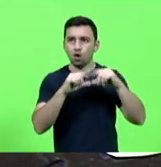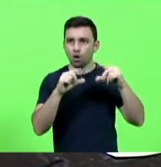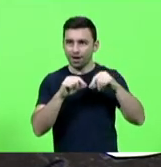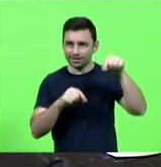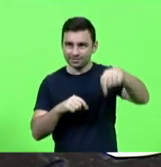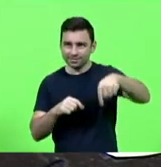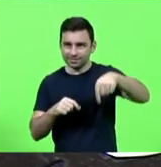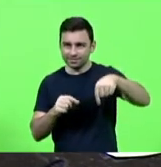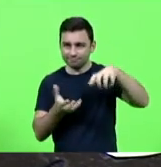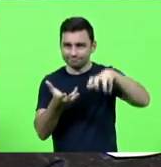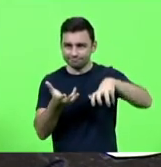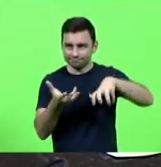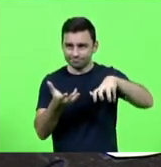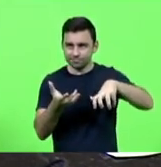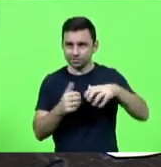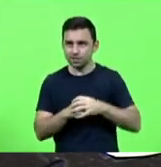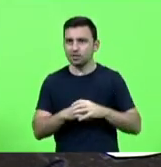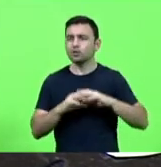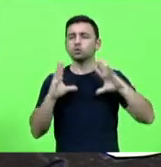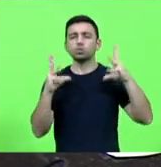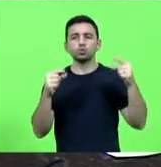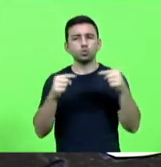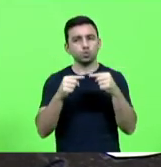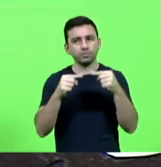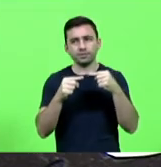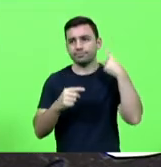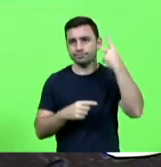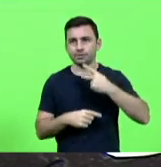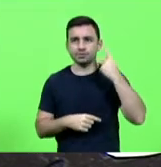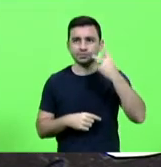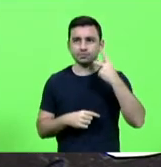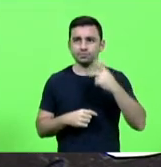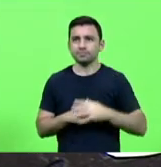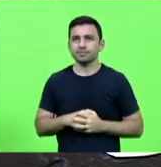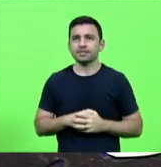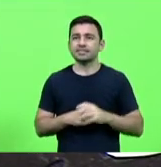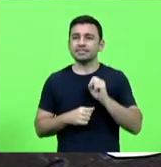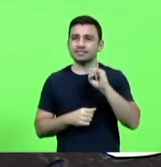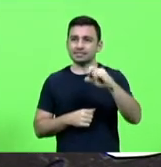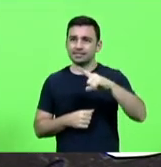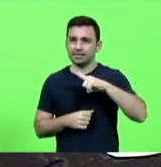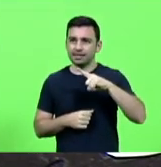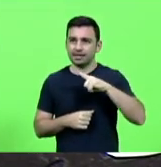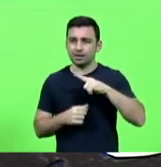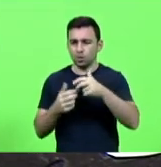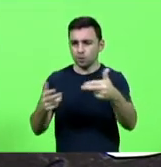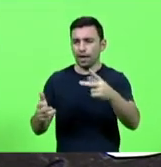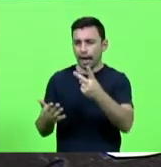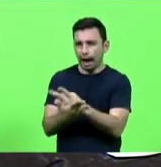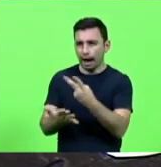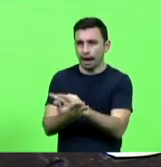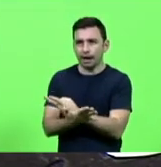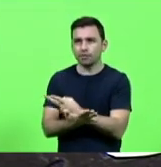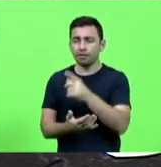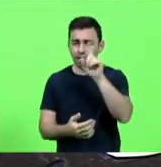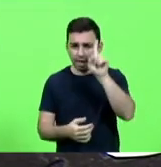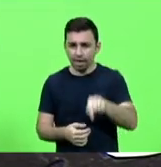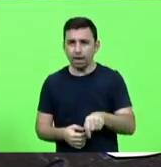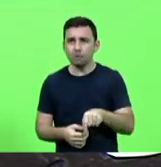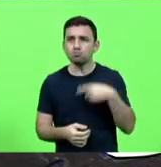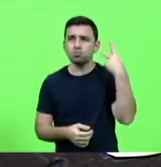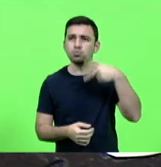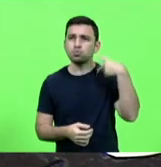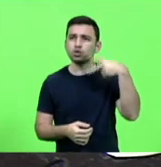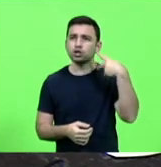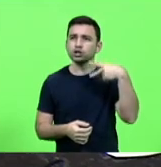tudo sempre acaba envolvendo a política podem ter certeza que se alguma coisa existe todo mundo sabe que é errado existe porque deve ter alguma